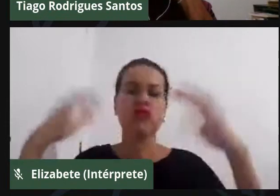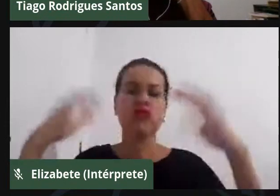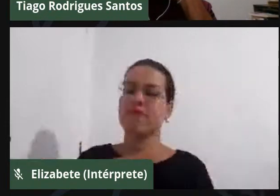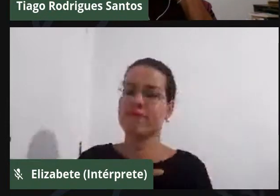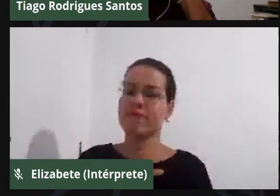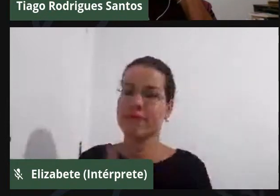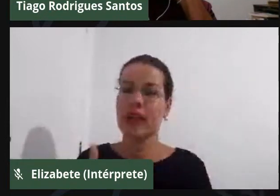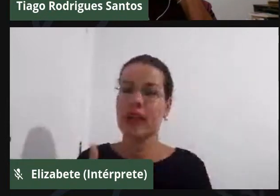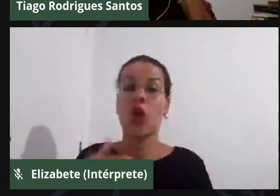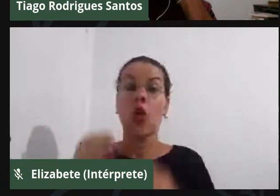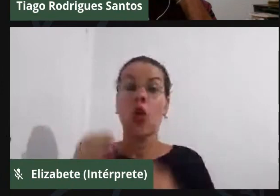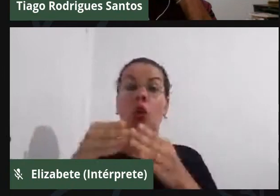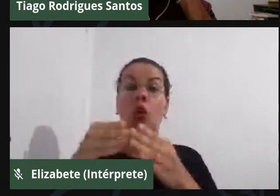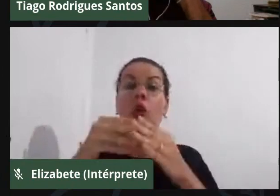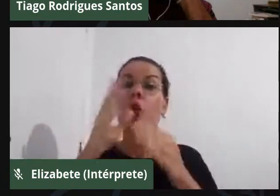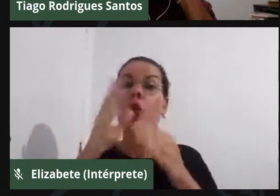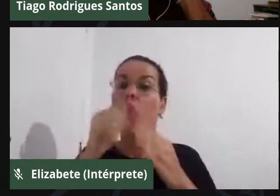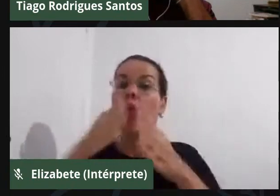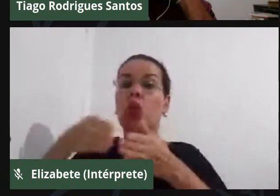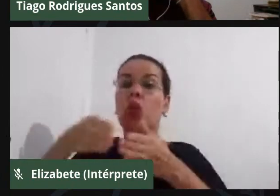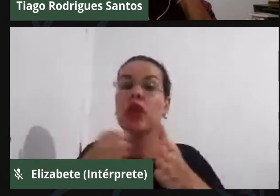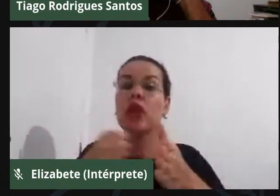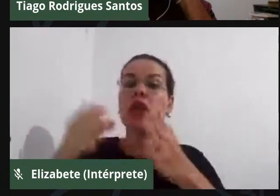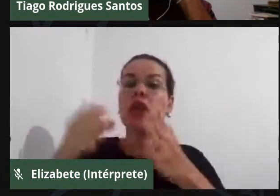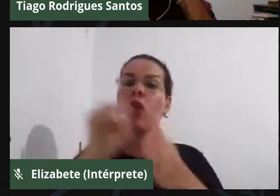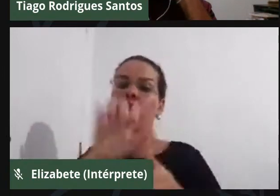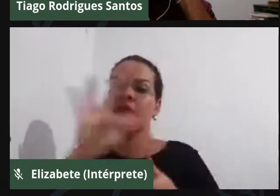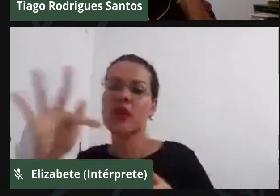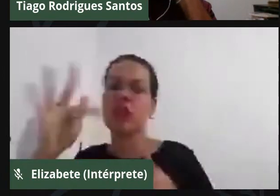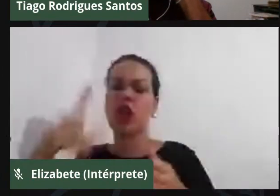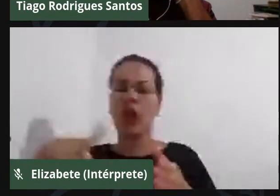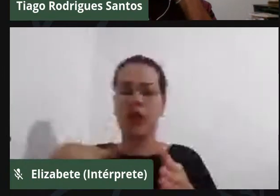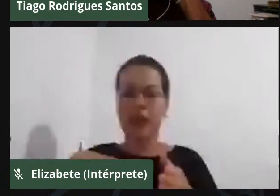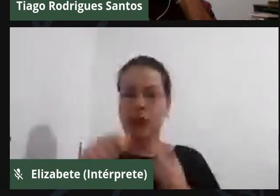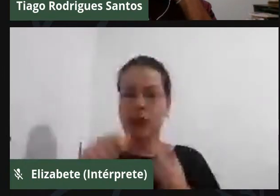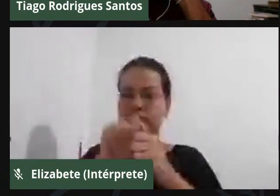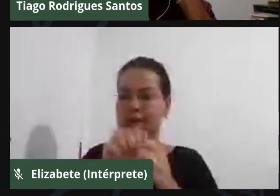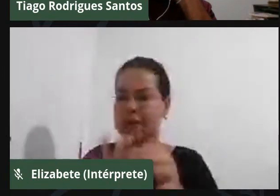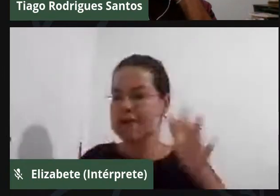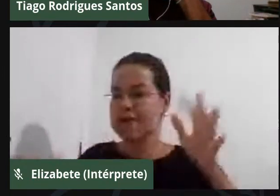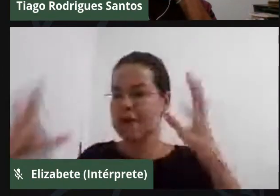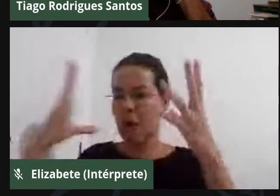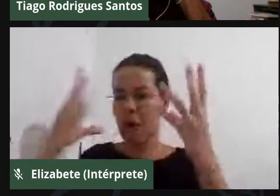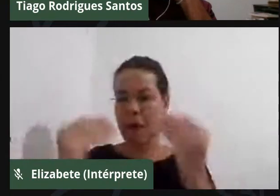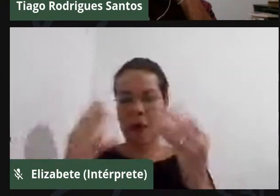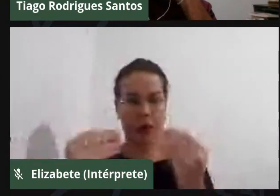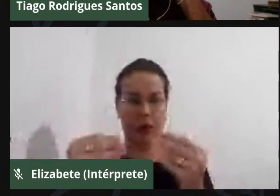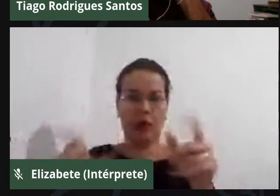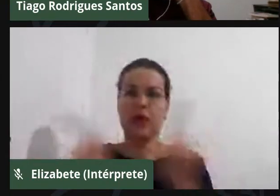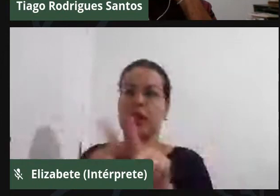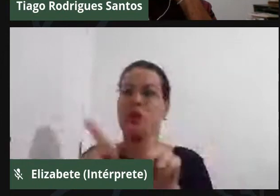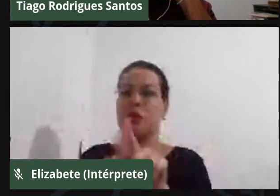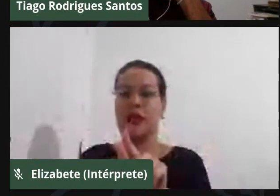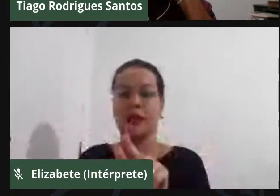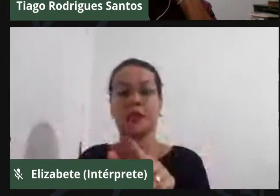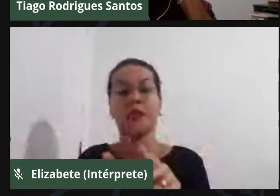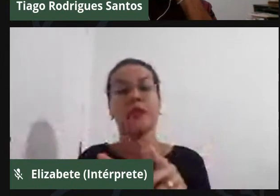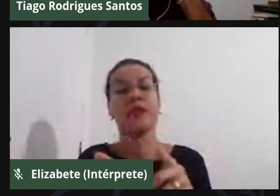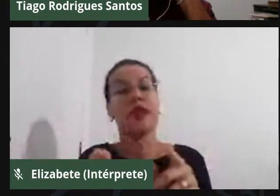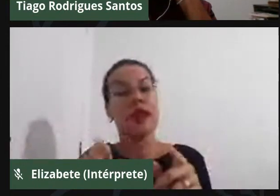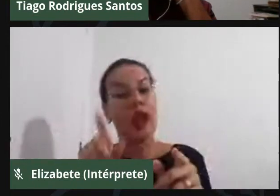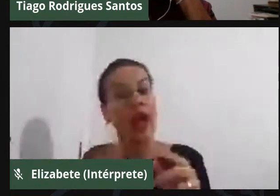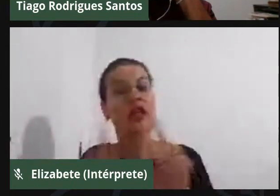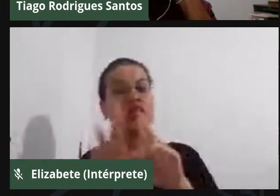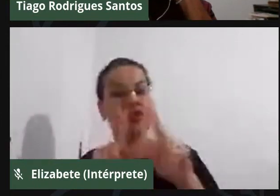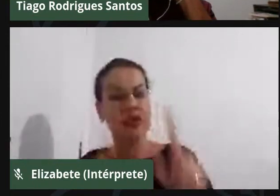Francisco ele chegou a transbordar e lavou as nossas áreas de vazante, eu costumo dizer que é um solo